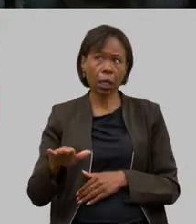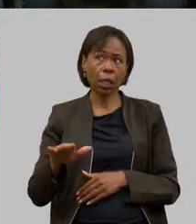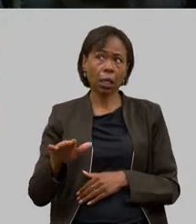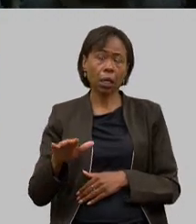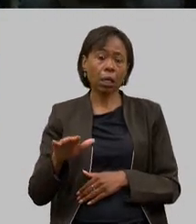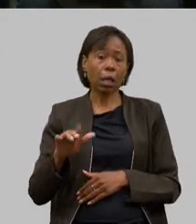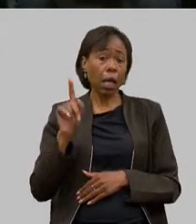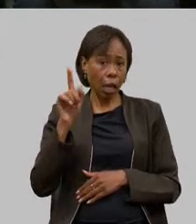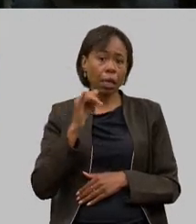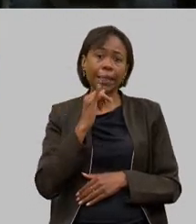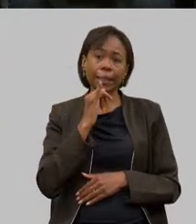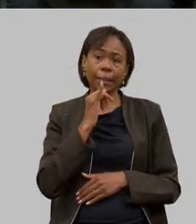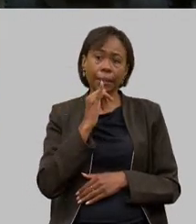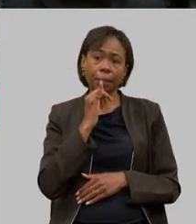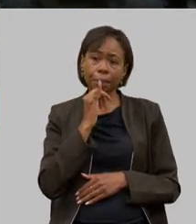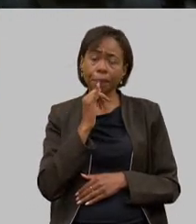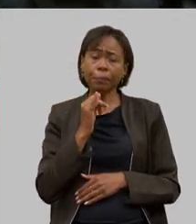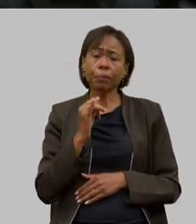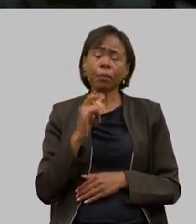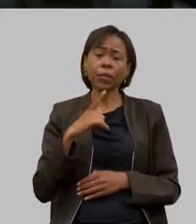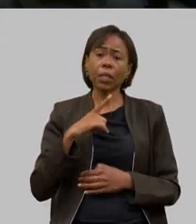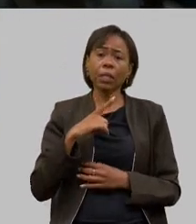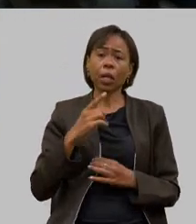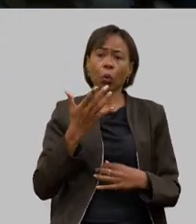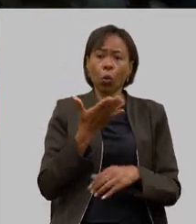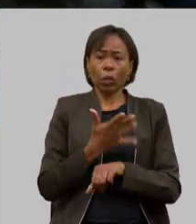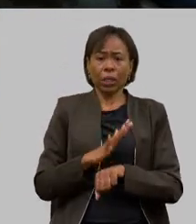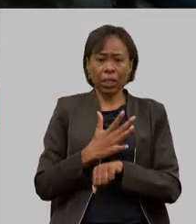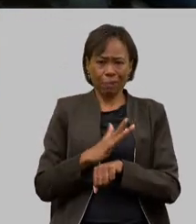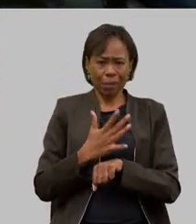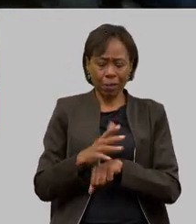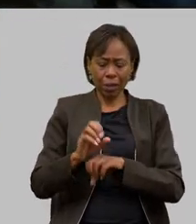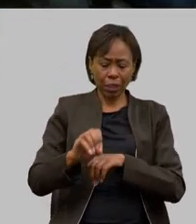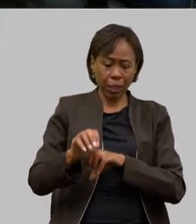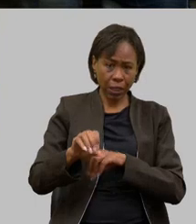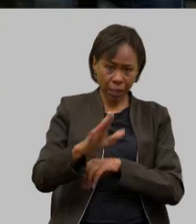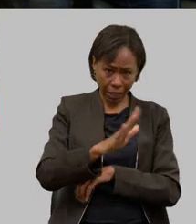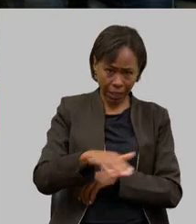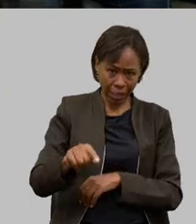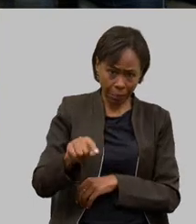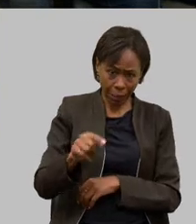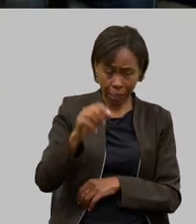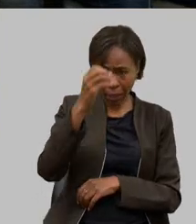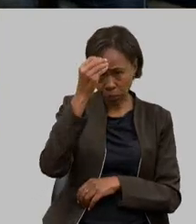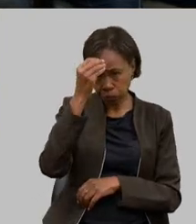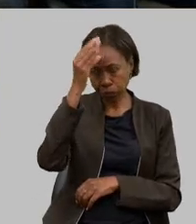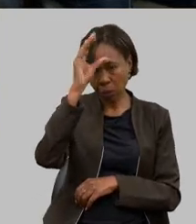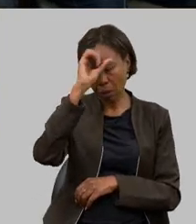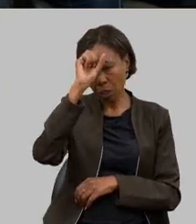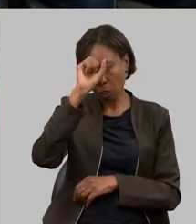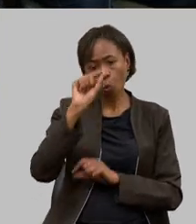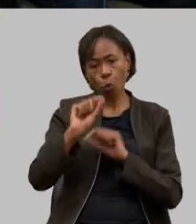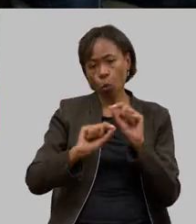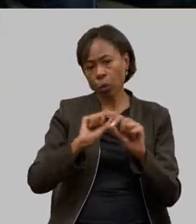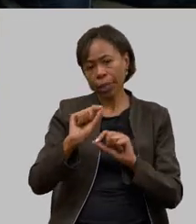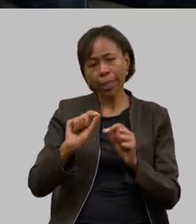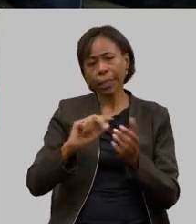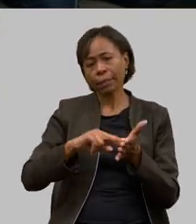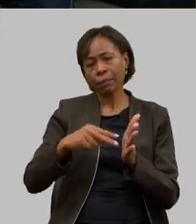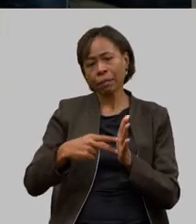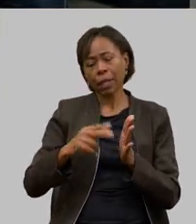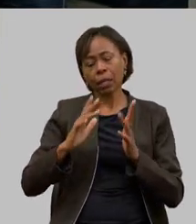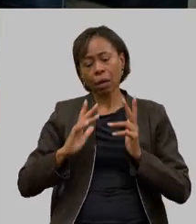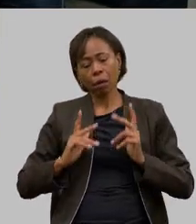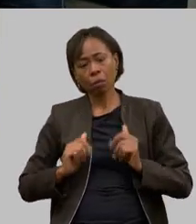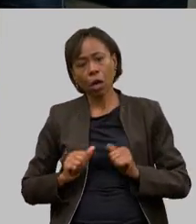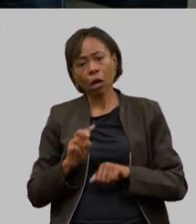leite mas a gente faz um treinamento das crianças para eles entenderem o que é a questão sanitária das plantas e dos animais